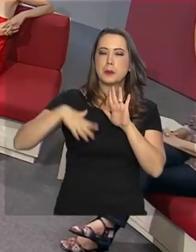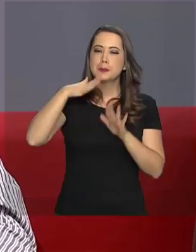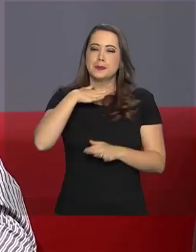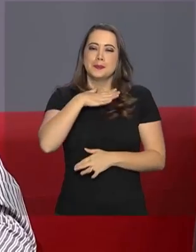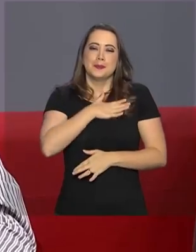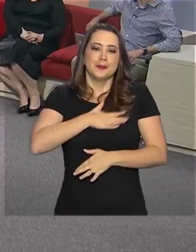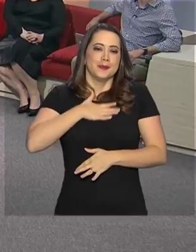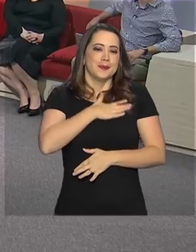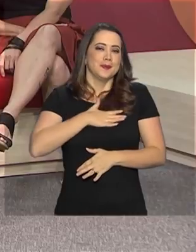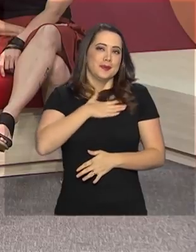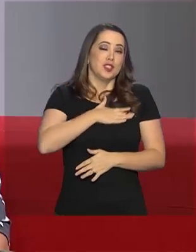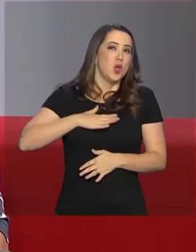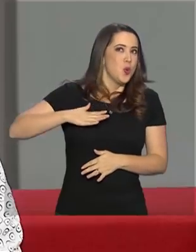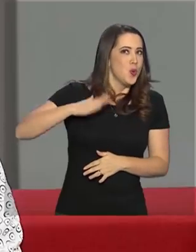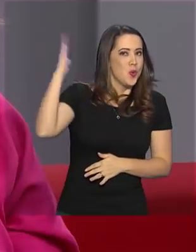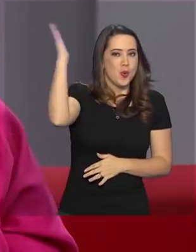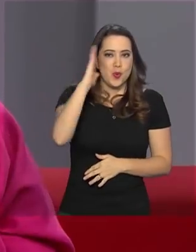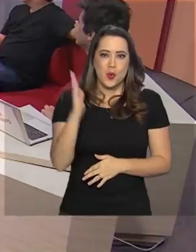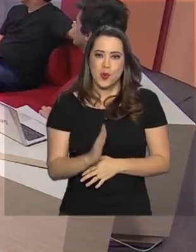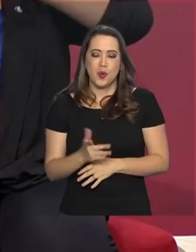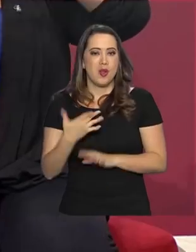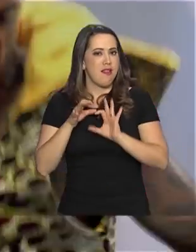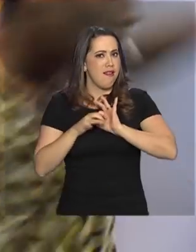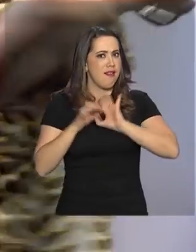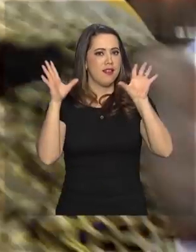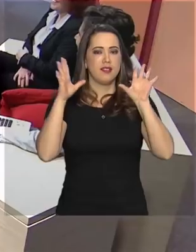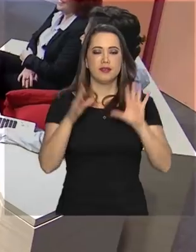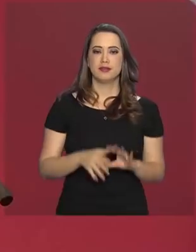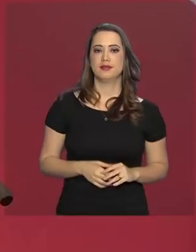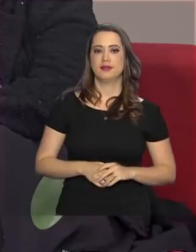queridos do Brasil. Sem censura.